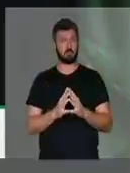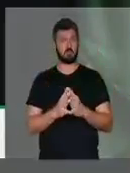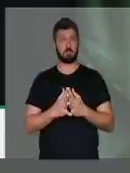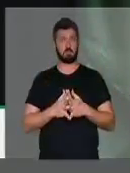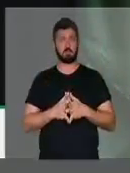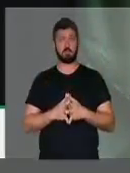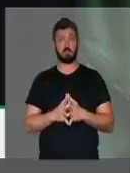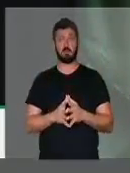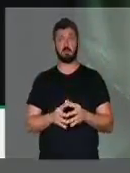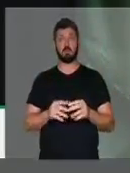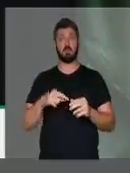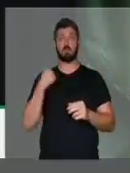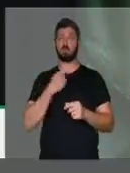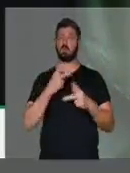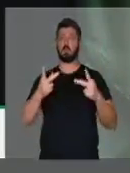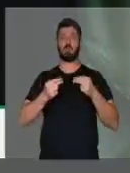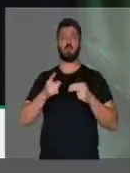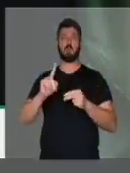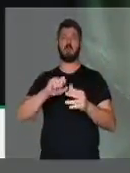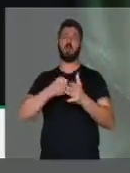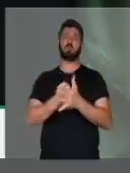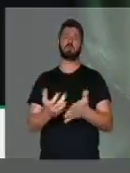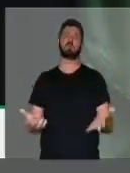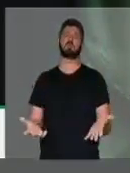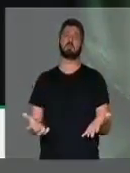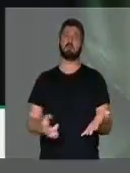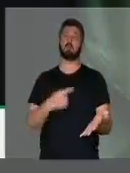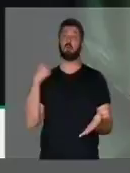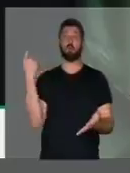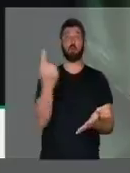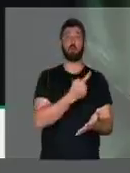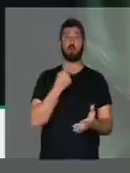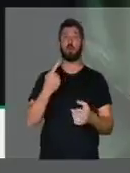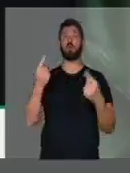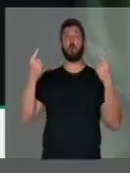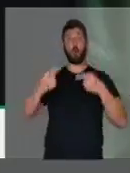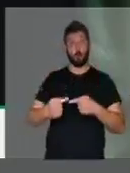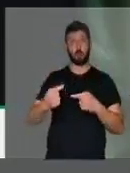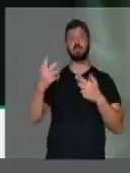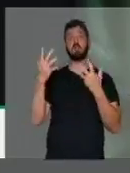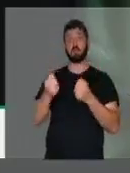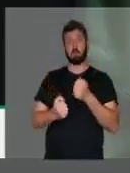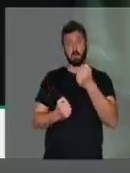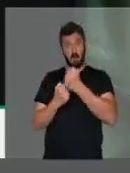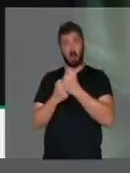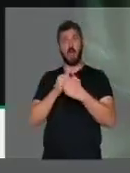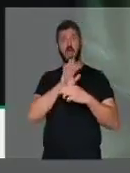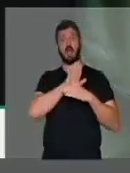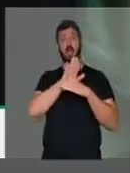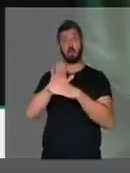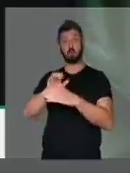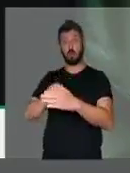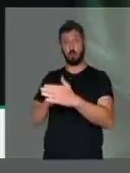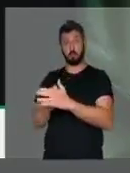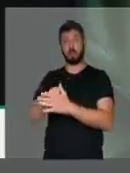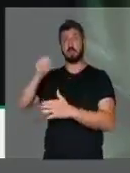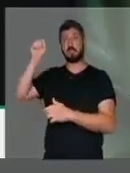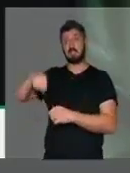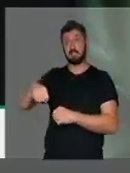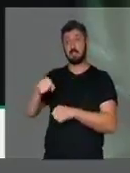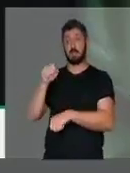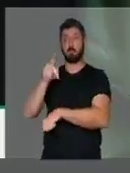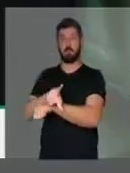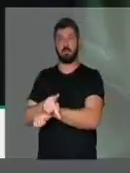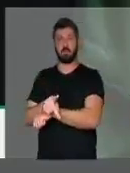E a gente não merece essa obstrução. Nós, todos da oposição, vamos ajudar a obstrução da